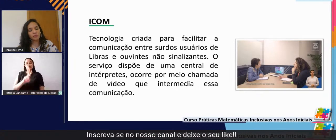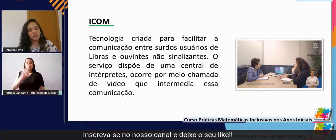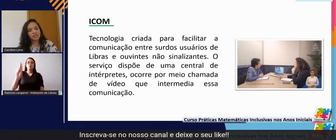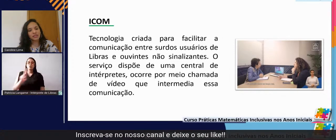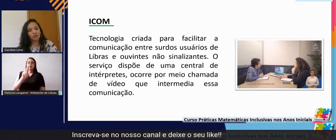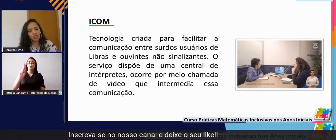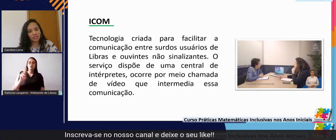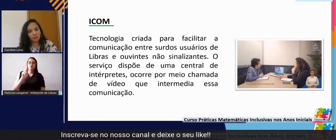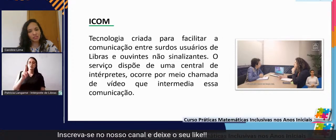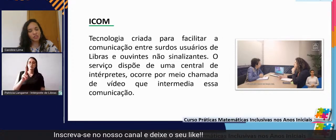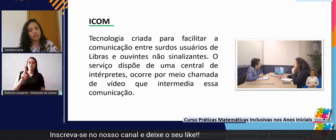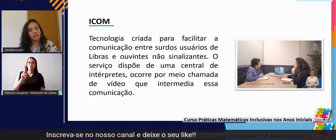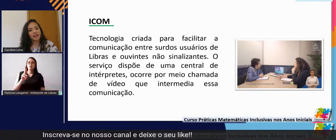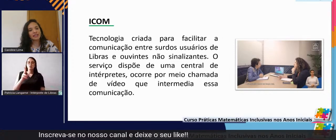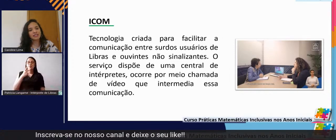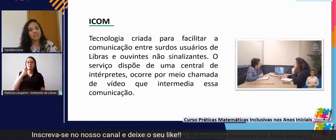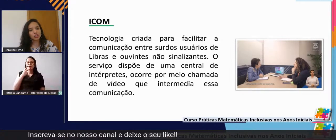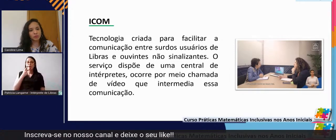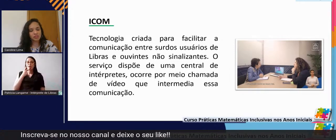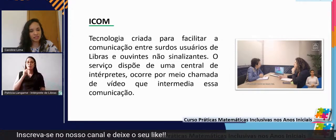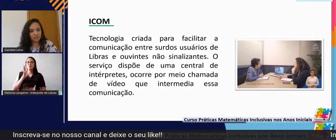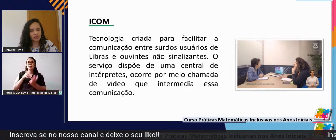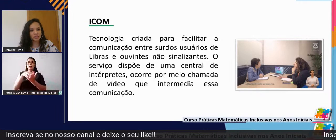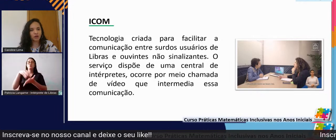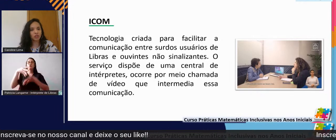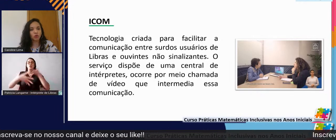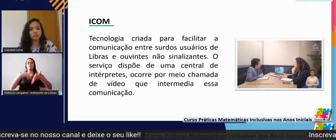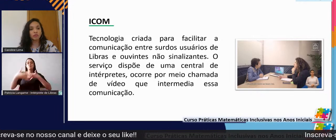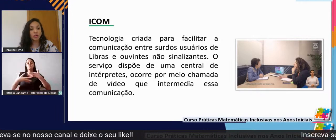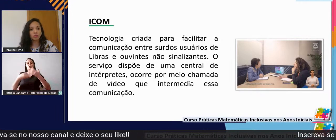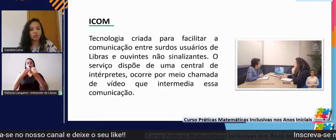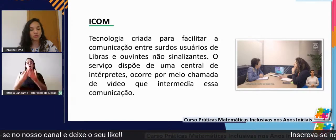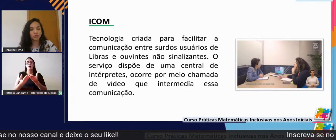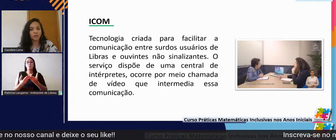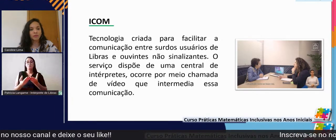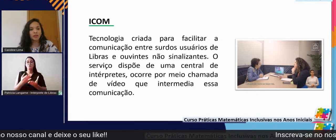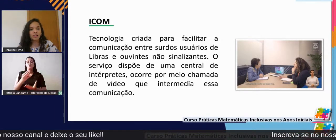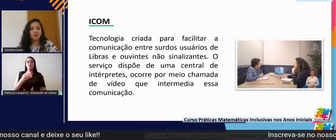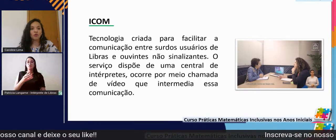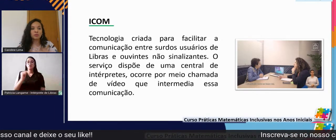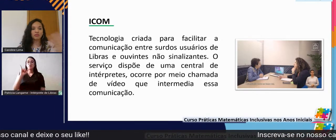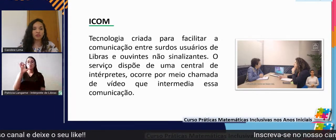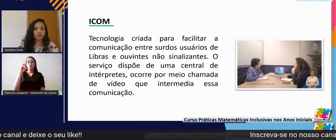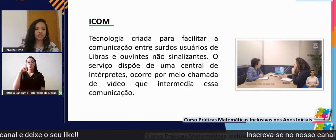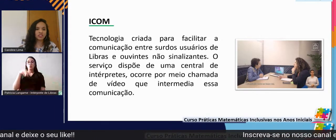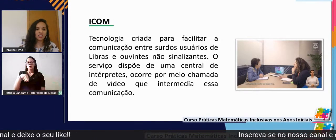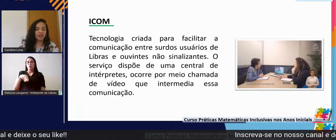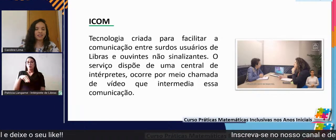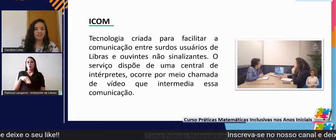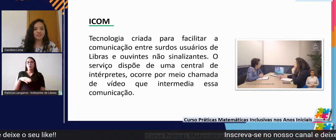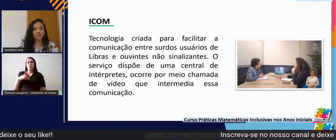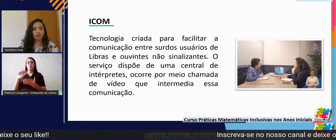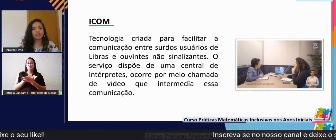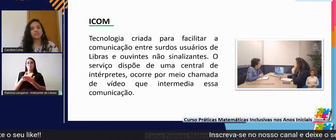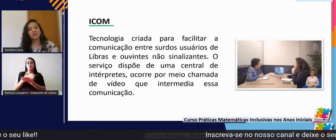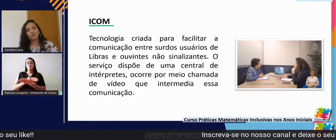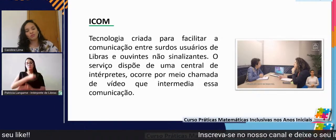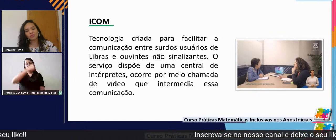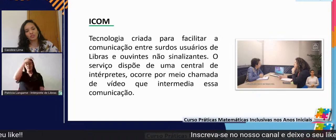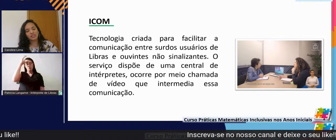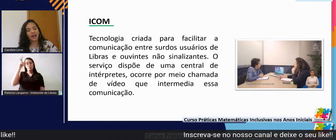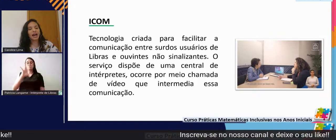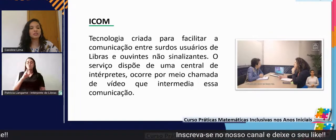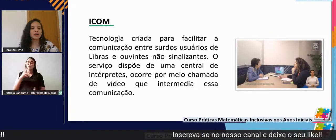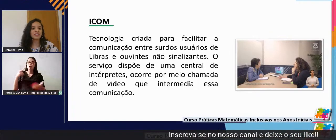serviço eles chamam de central de Libras que oferecem esse tipo de serviço tá o ICOM não é um único em algumas prefeituras já isso já aconteceu